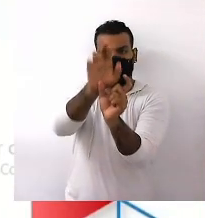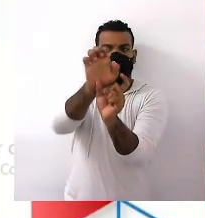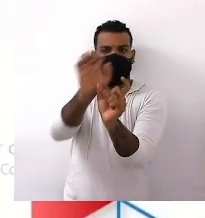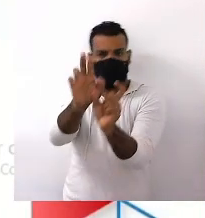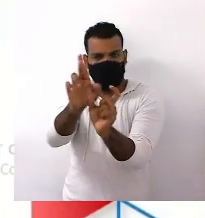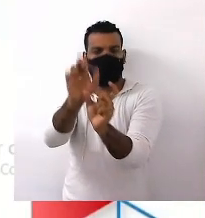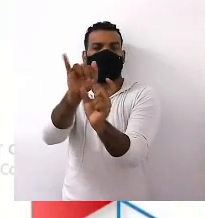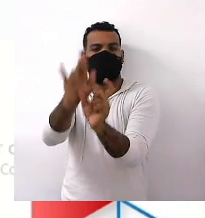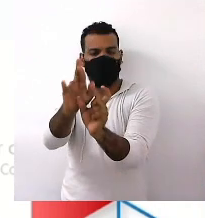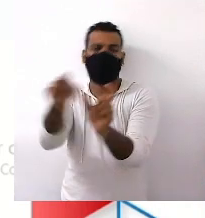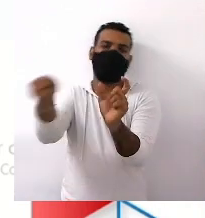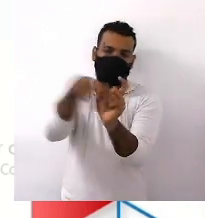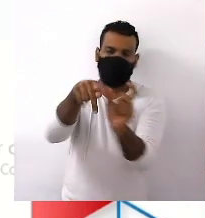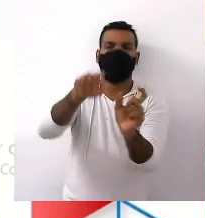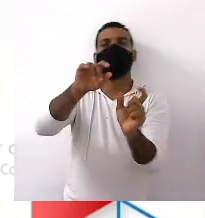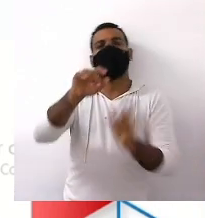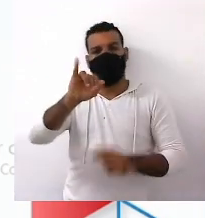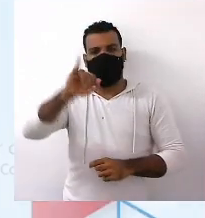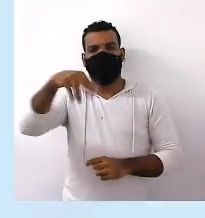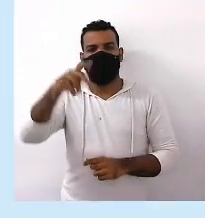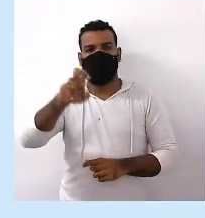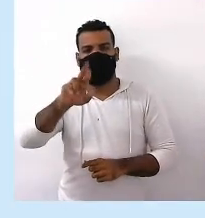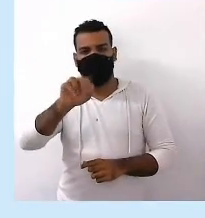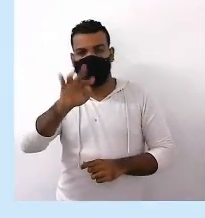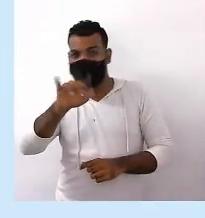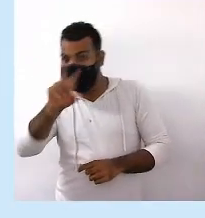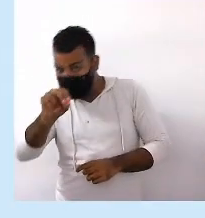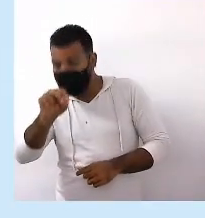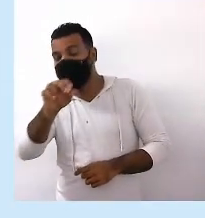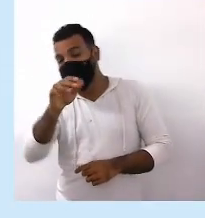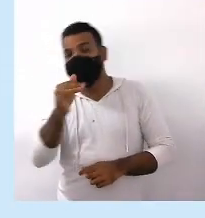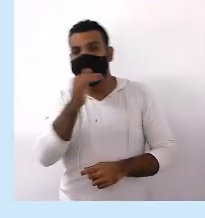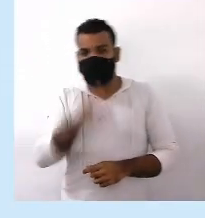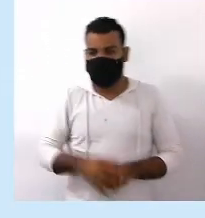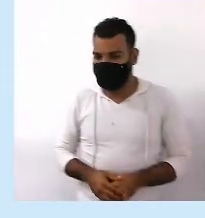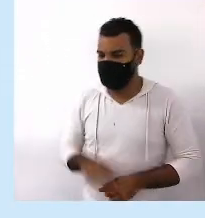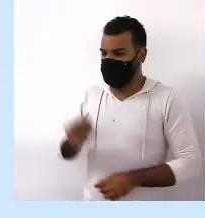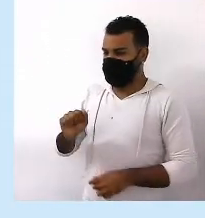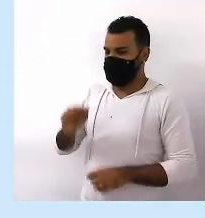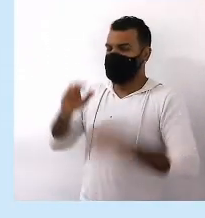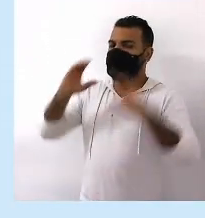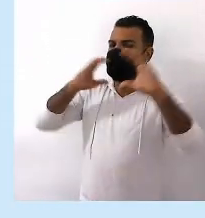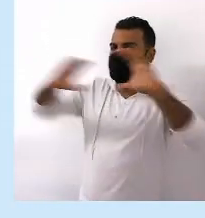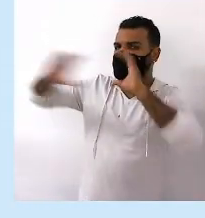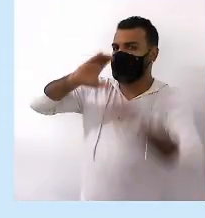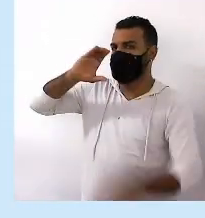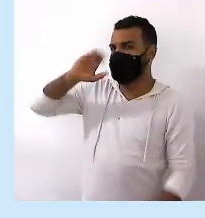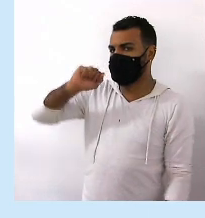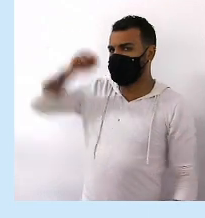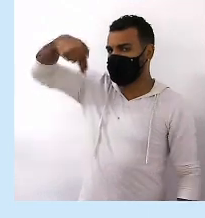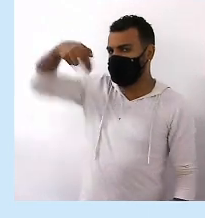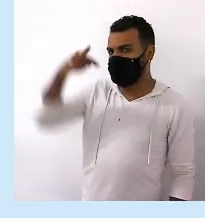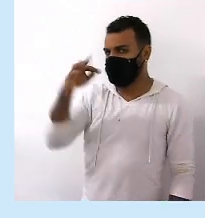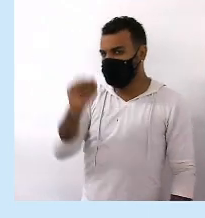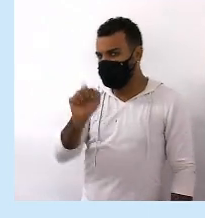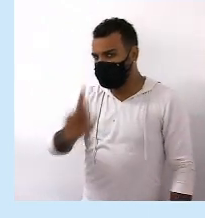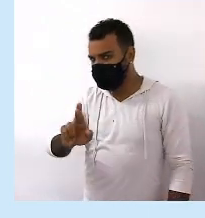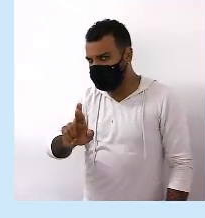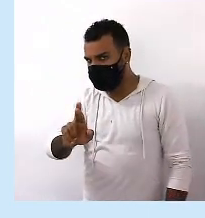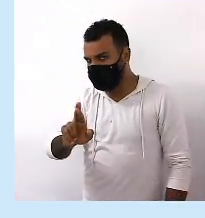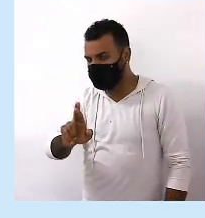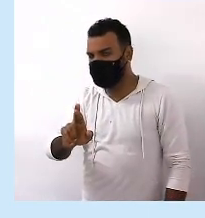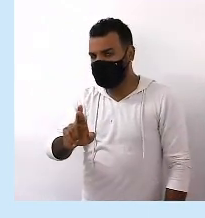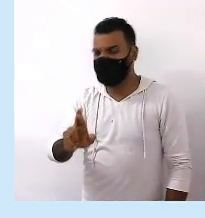Cantar Terminação AR O verbo VENDER Terminação ER O verbo